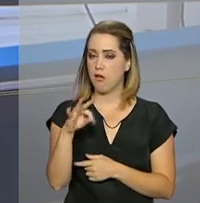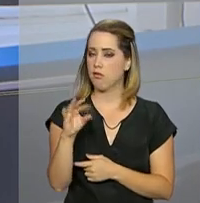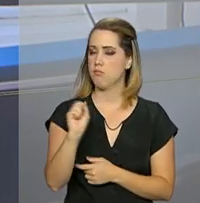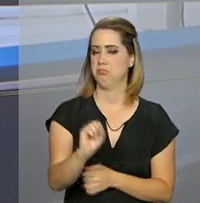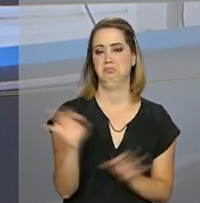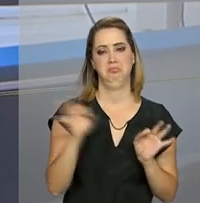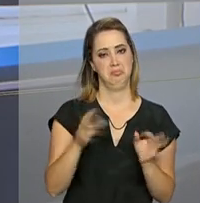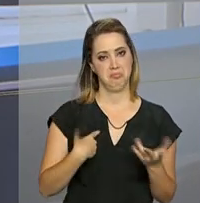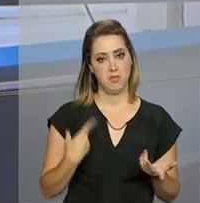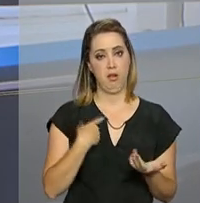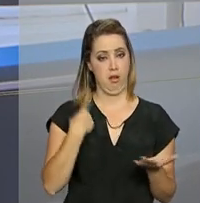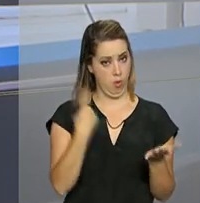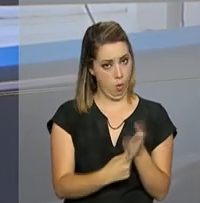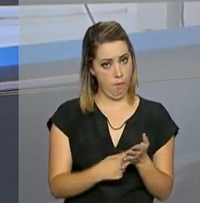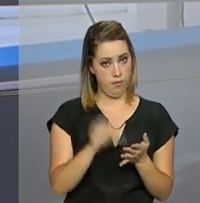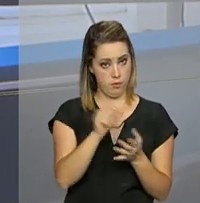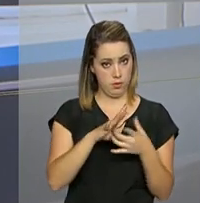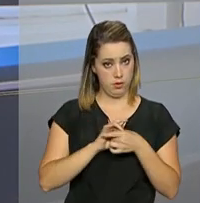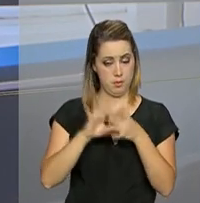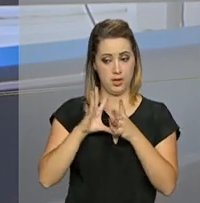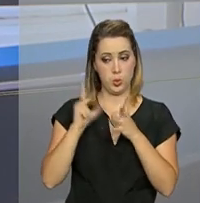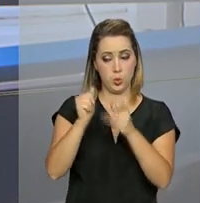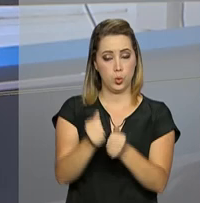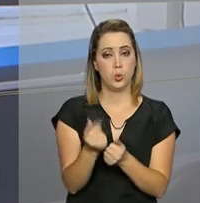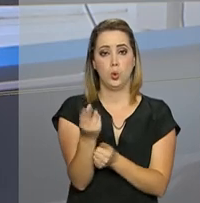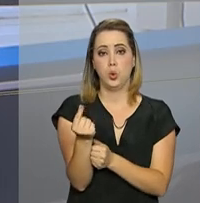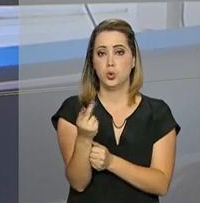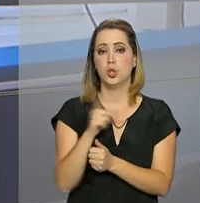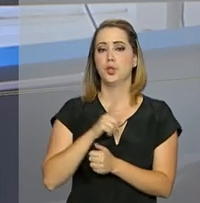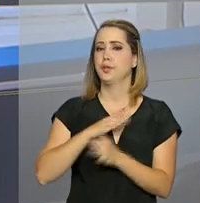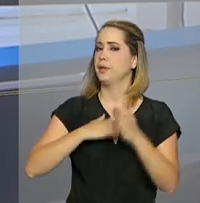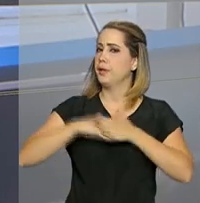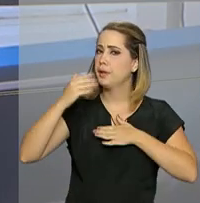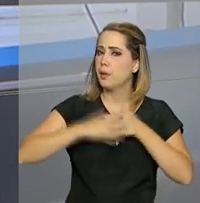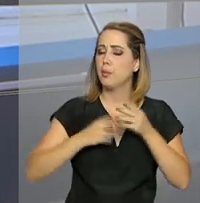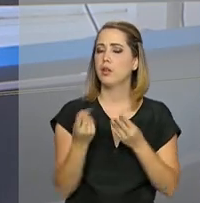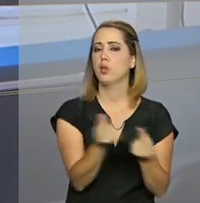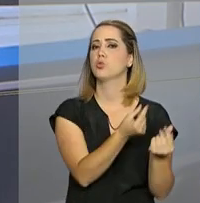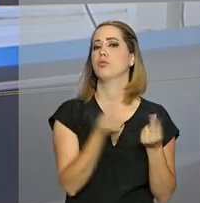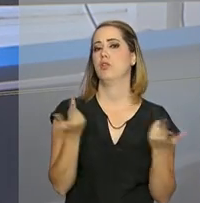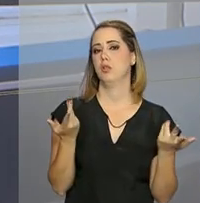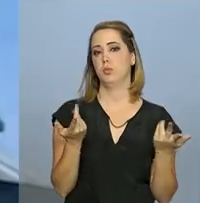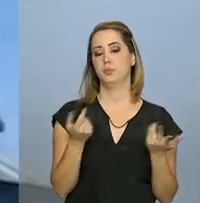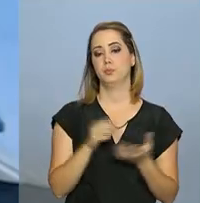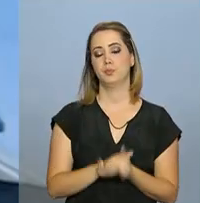Ele confirmou que vai liberar todo o saldo, independentemente do valor.